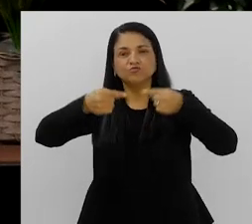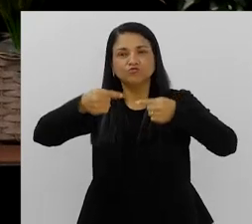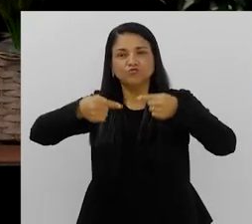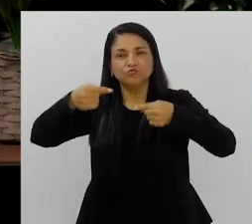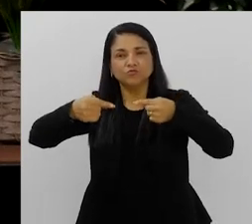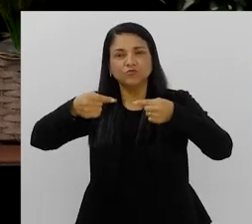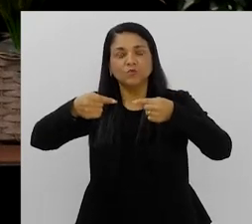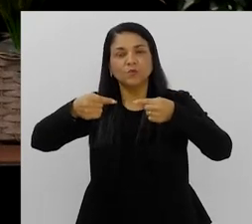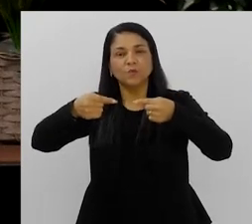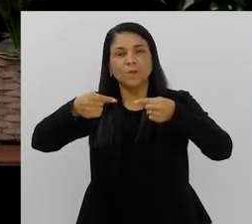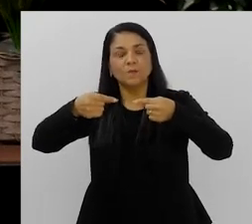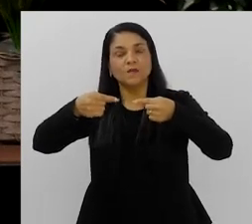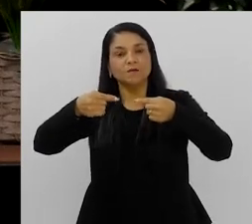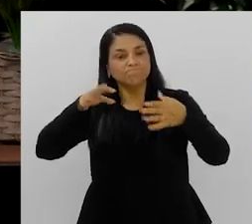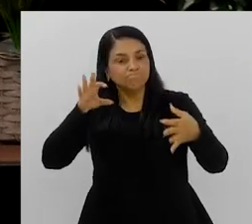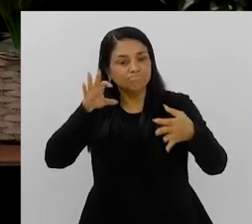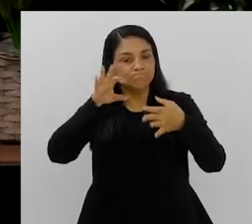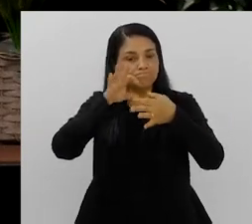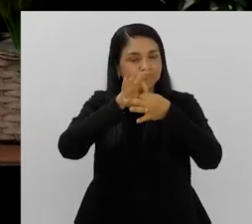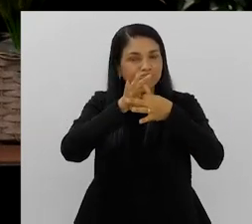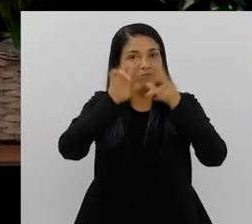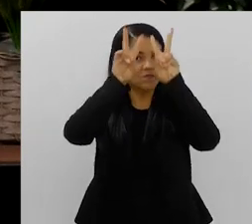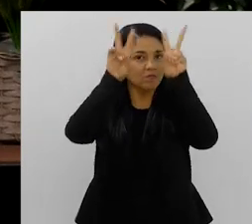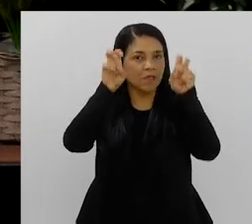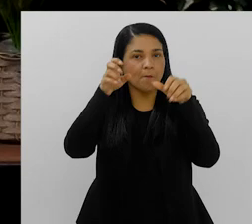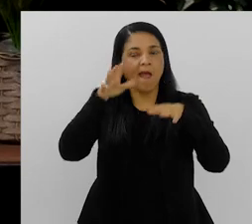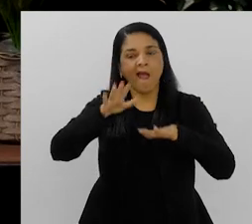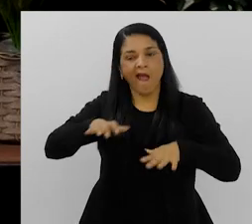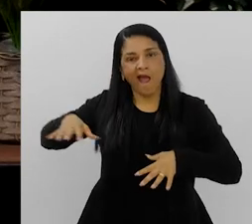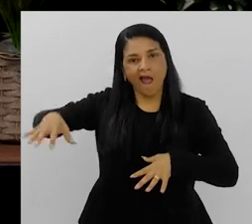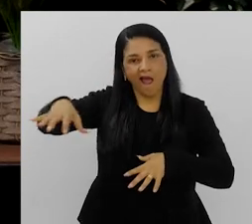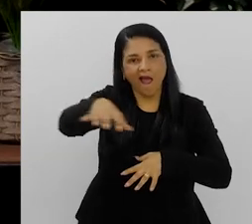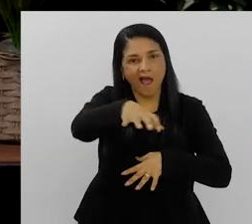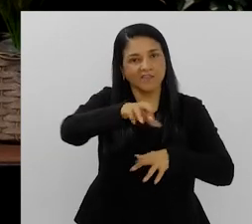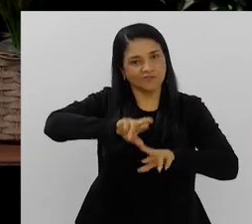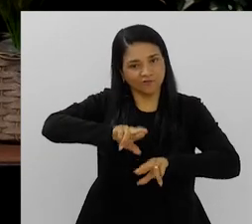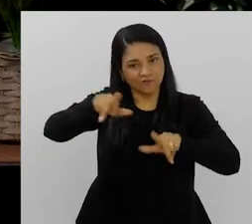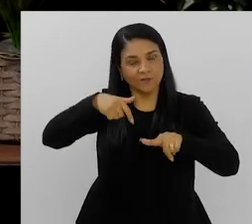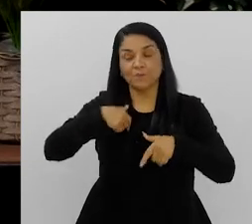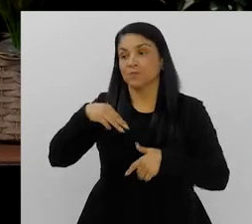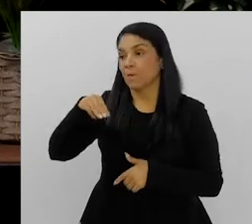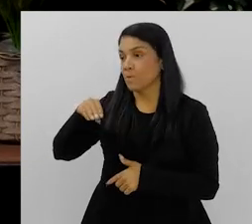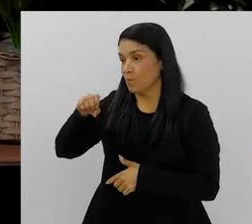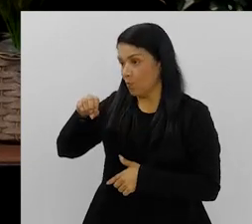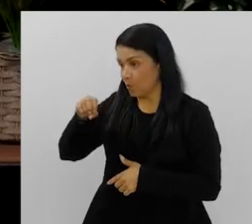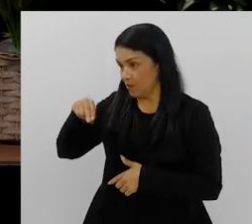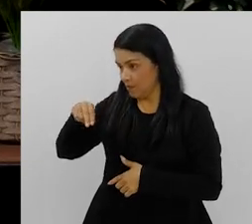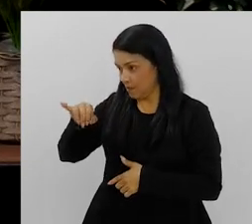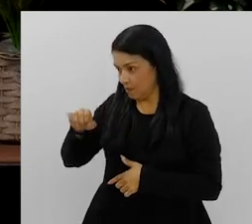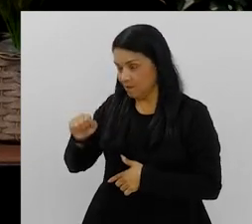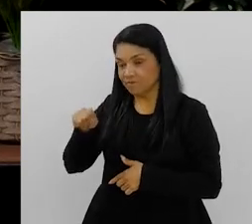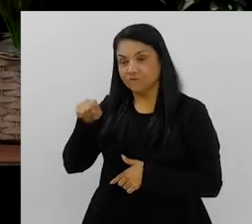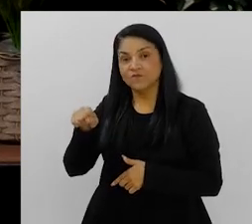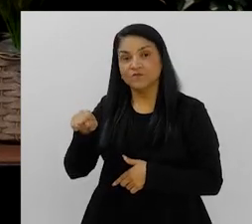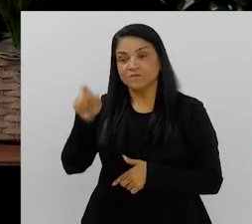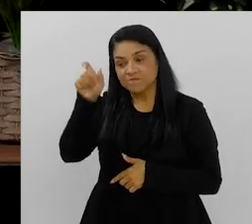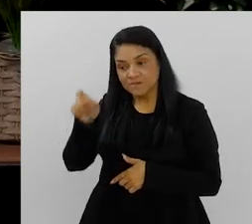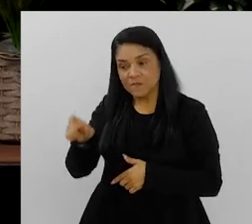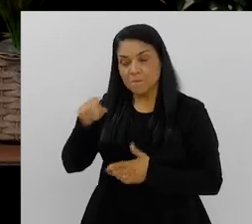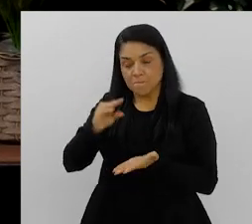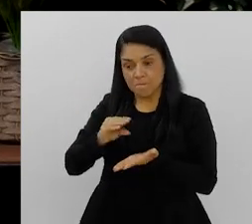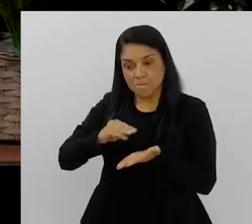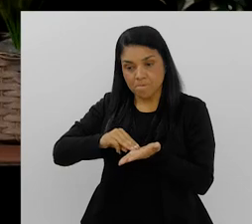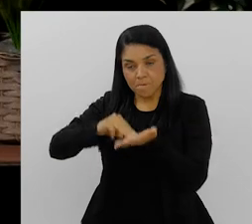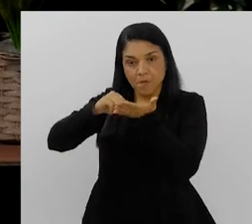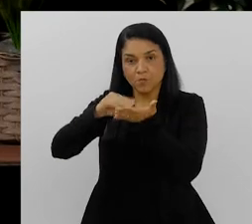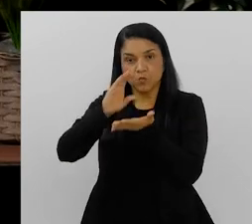discutindo aqui, até para pegar a interseção desse tema com outras áreas. E aí, Mônica, trazer para você, como uma